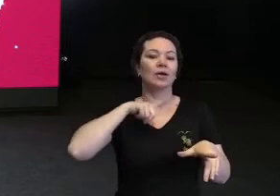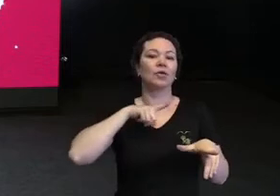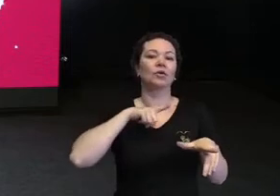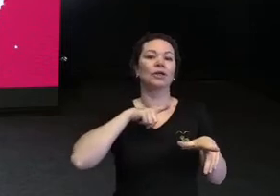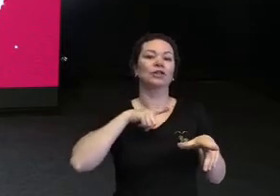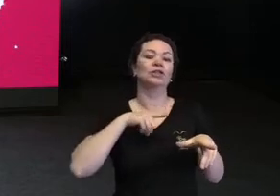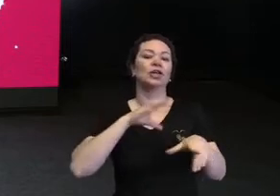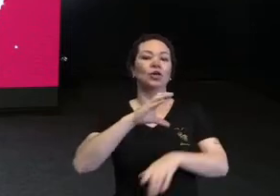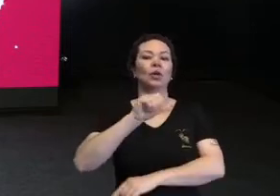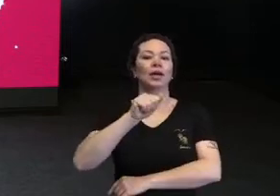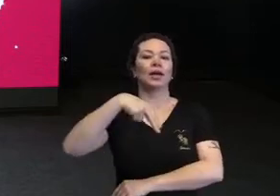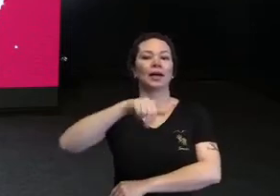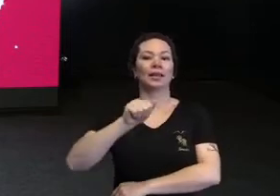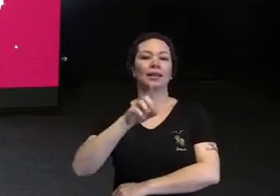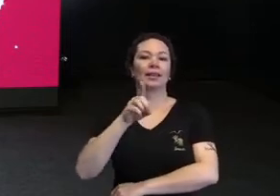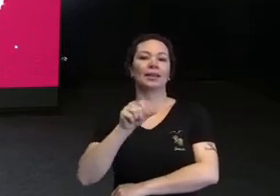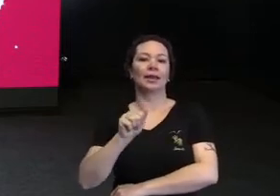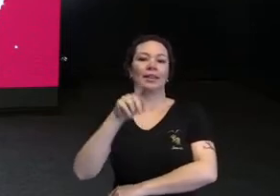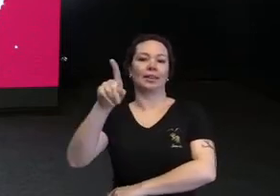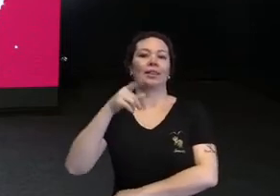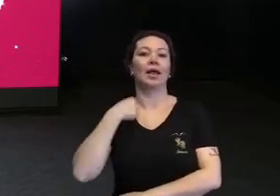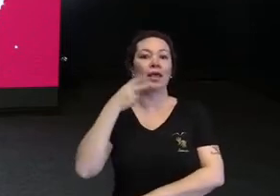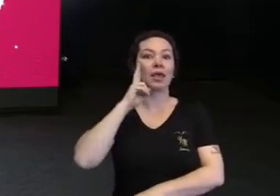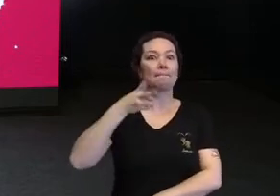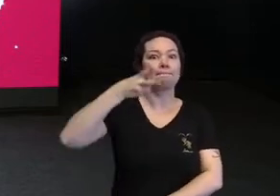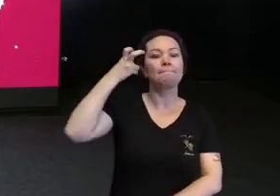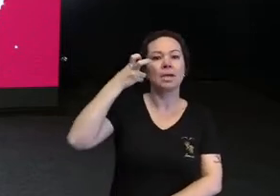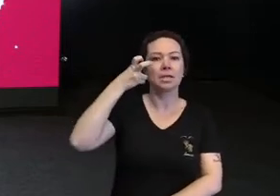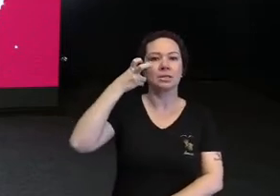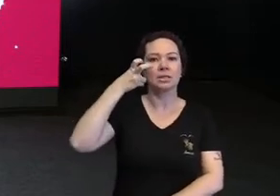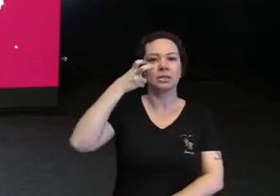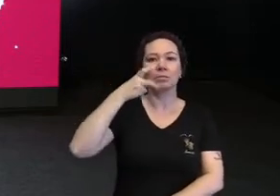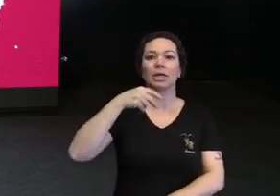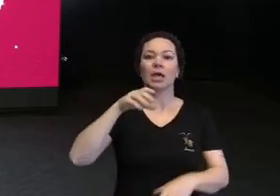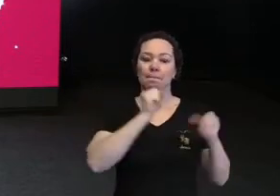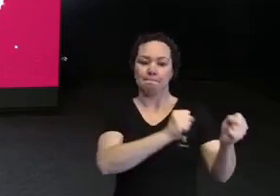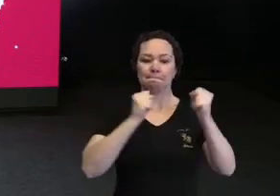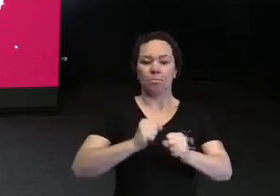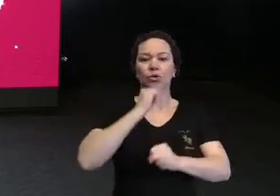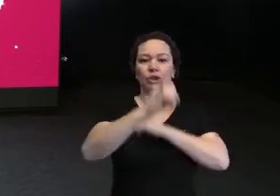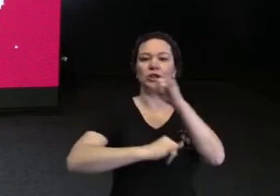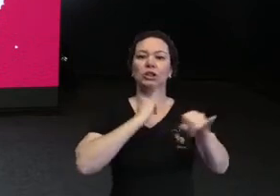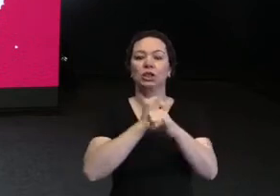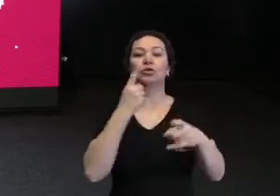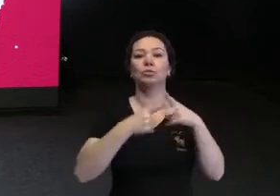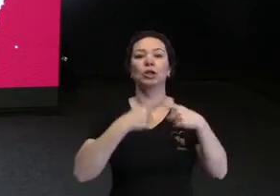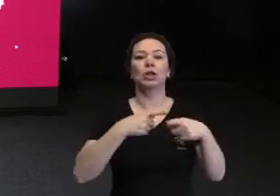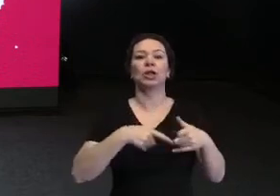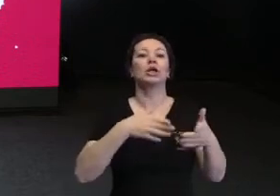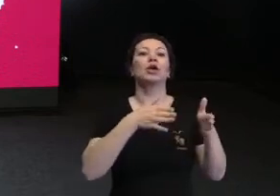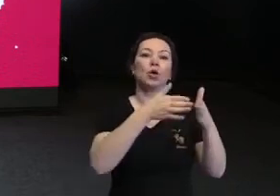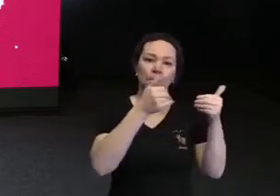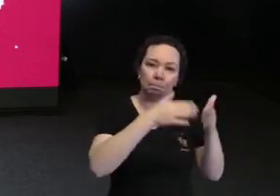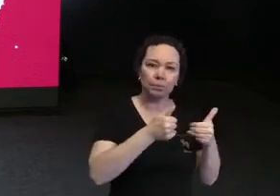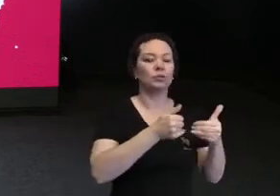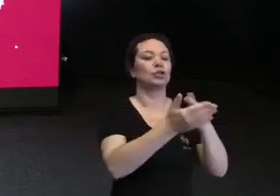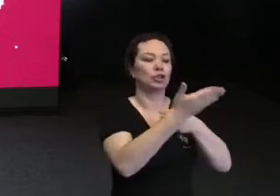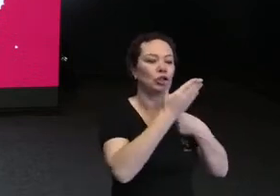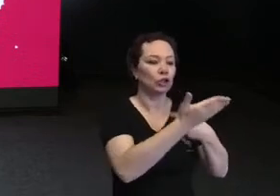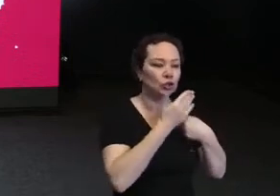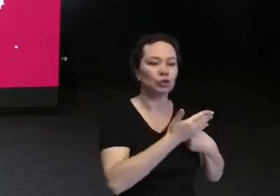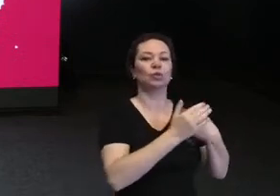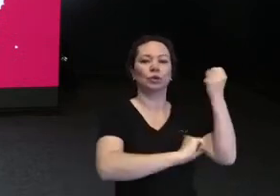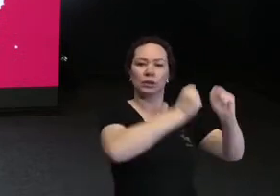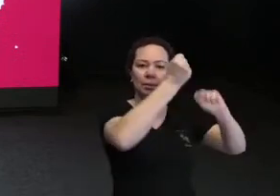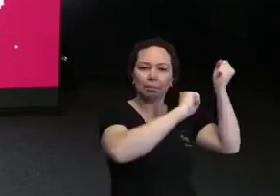aí eu vi o poder da internet. Porque eu falei assim, vou fazer vaquinha, pedi ajuda para as produtoras, ninguém me ajudou. Eu falei assim, então vou para a internet porque eu quero ir para Canadá, tal como